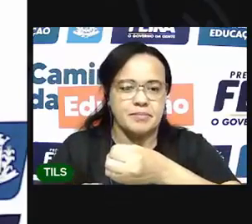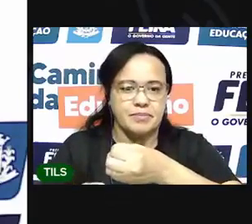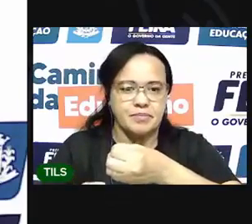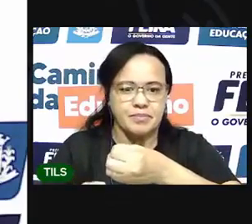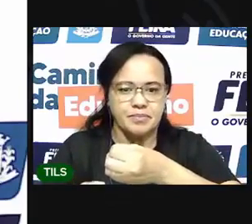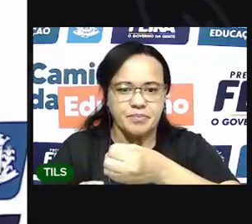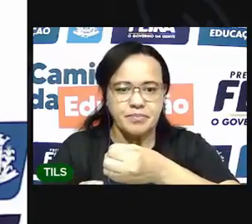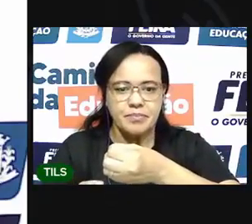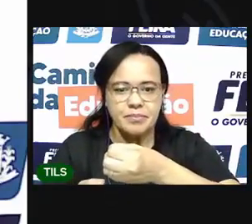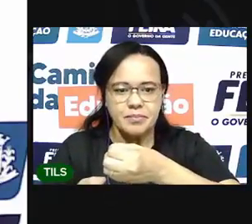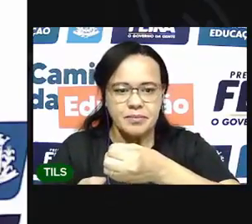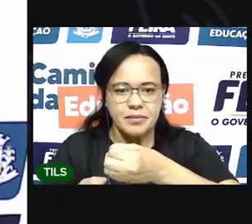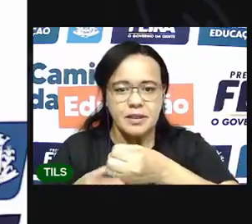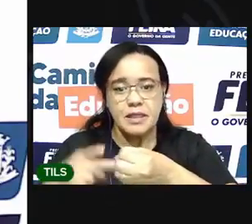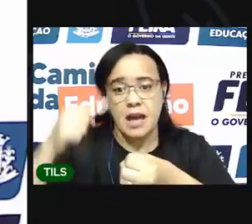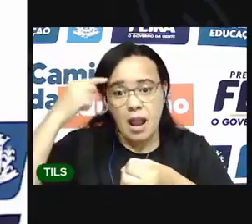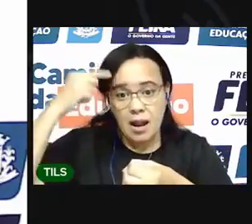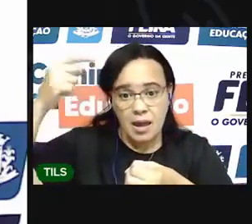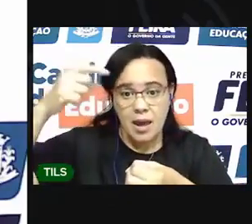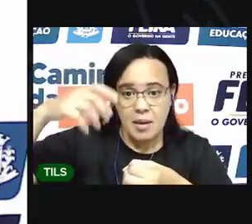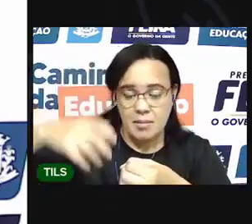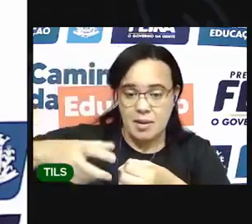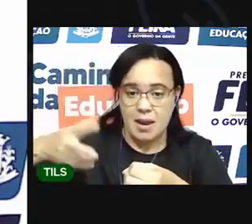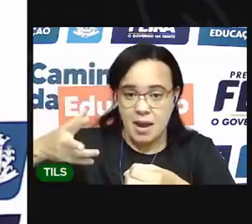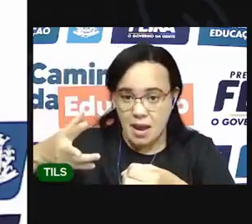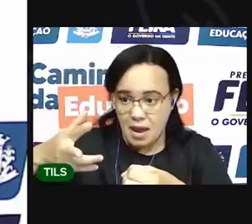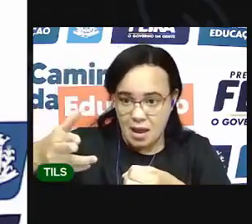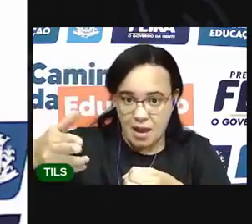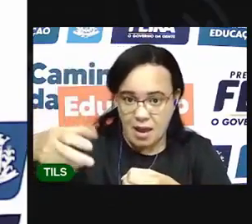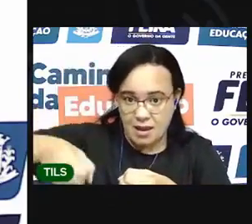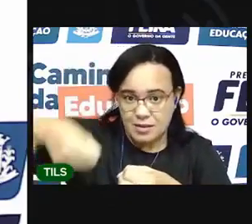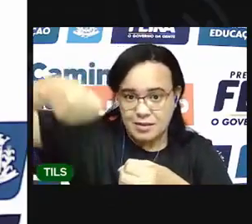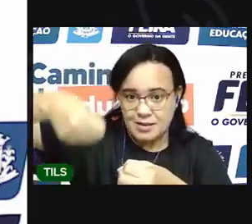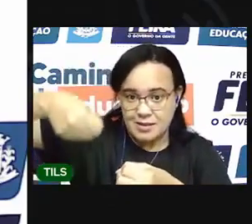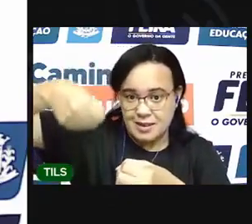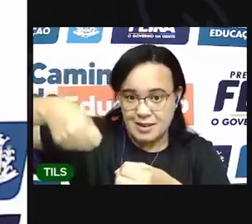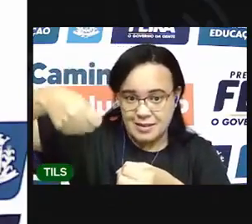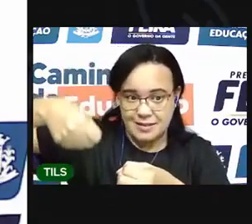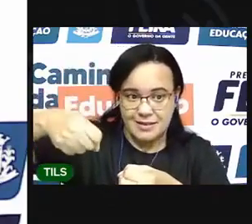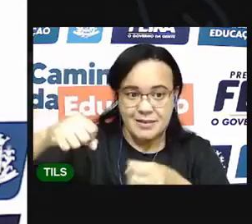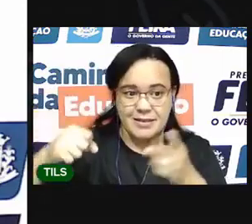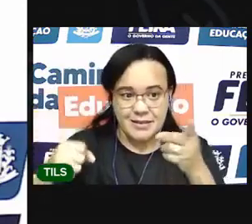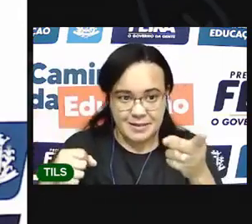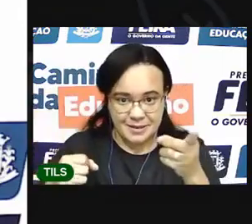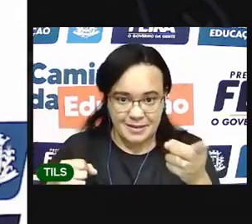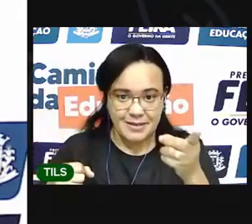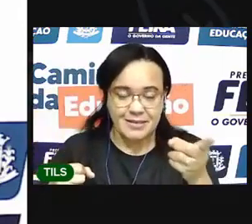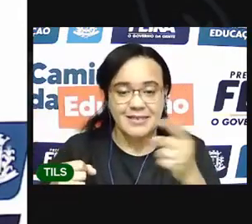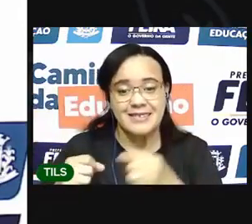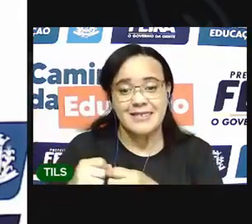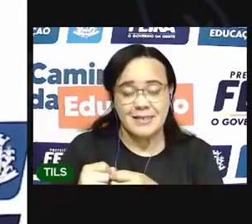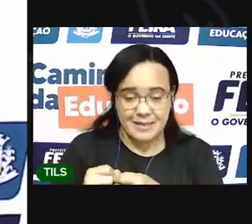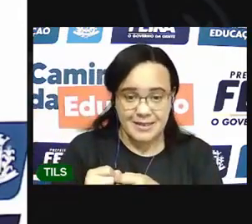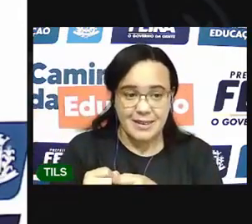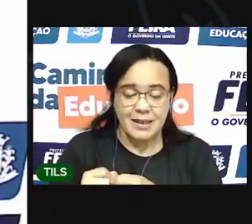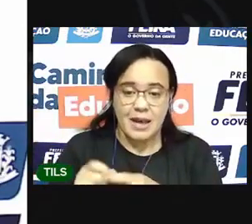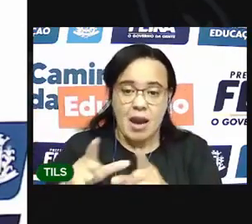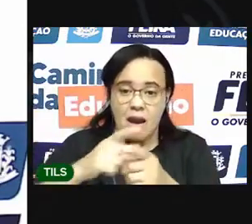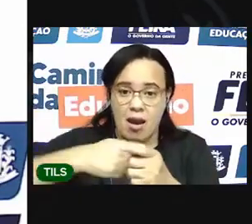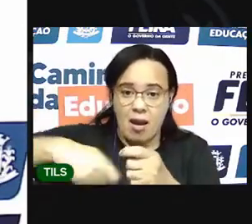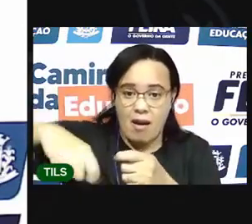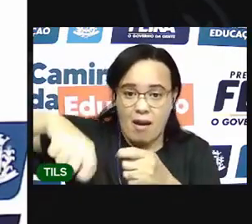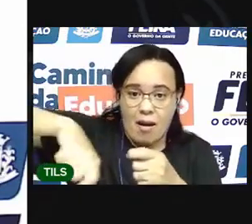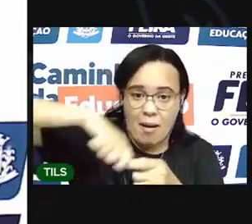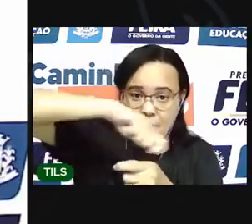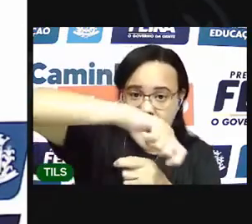Vem aqui naquela tira que a gente já cortou lá no início, ó, e vou amarrar